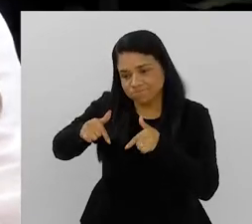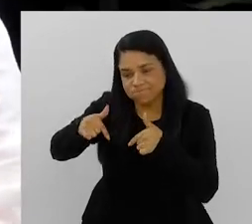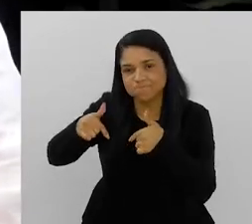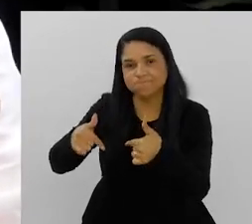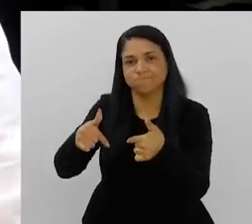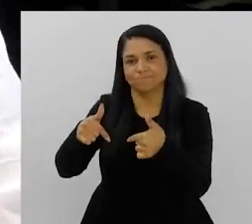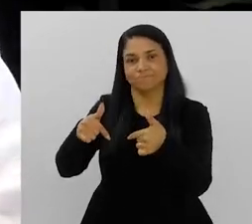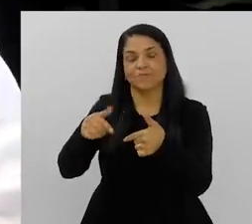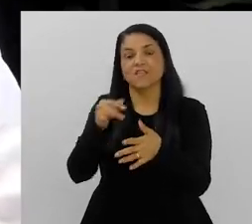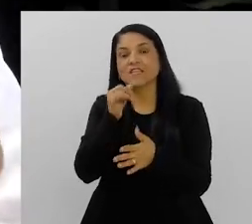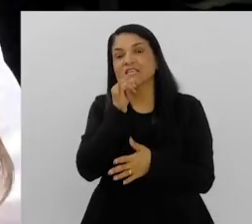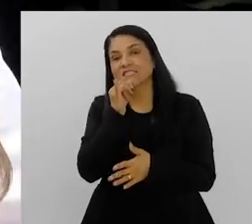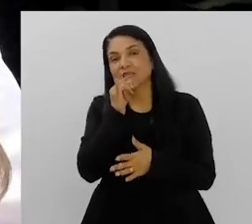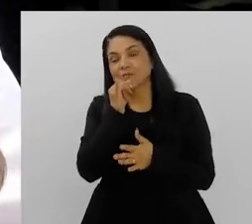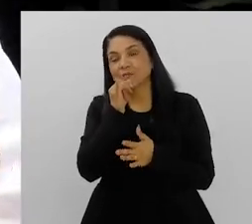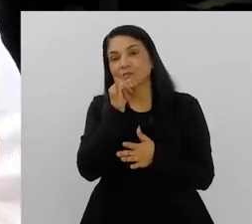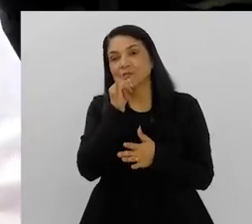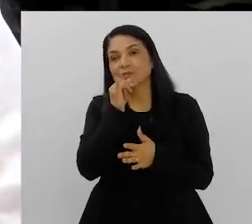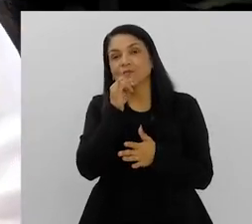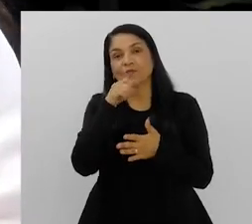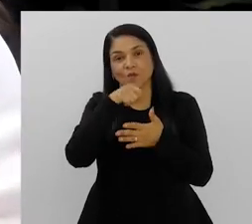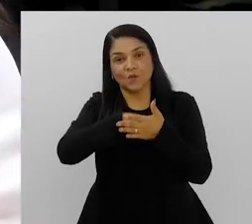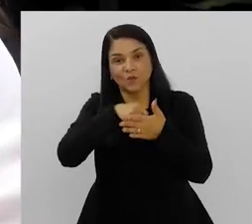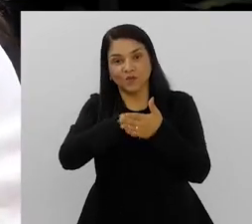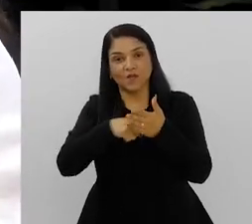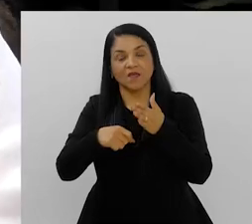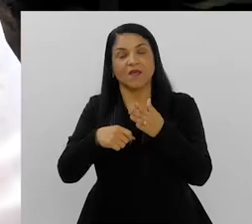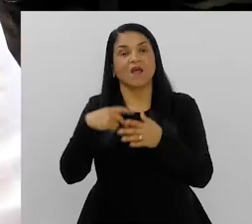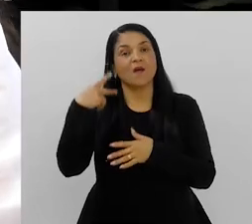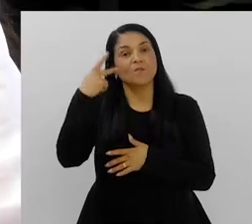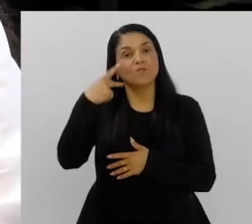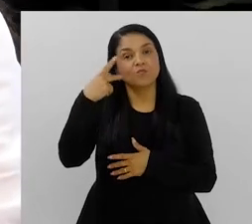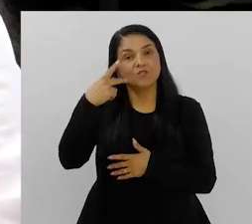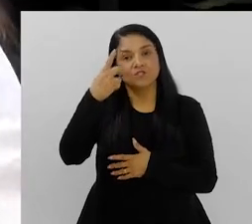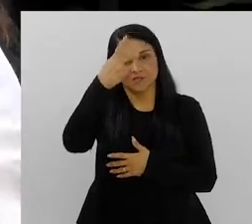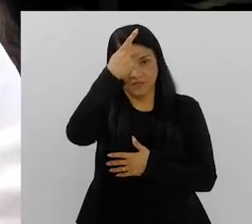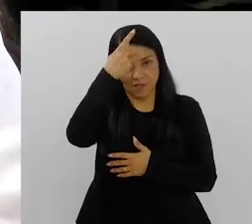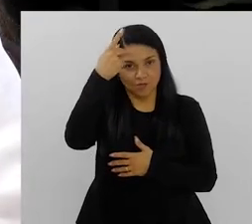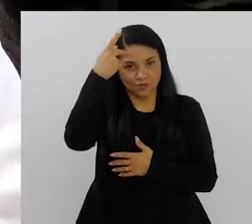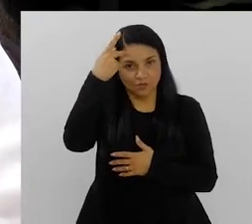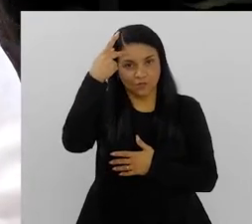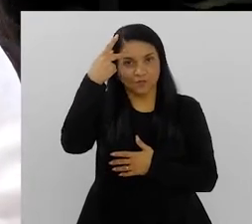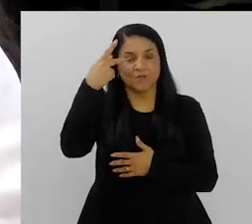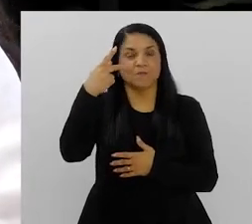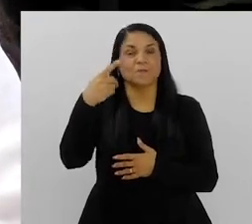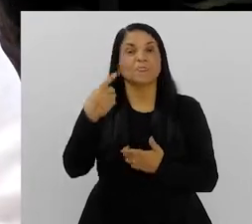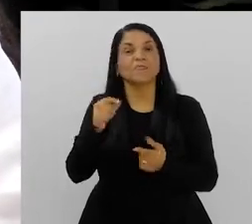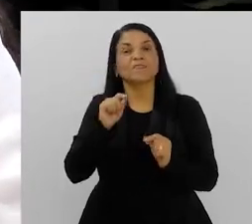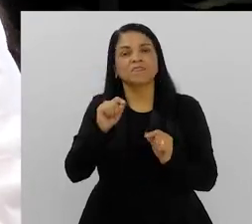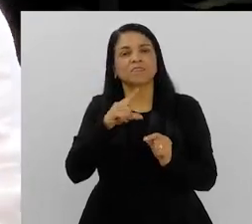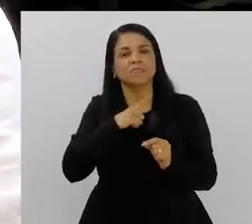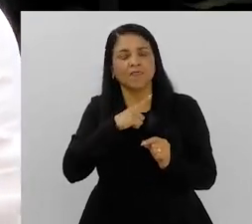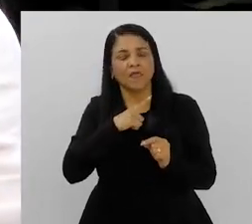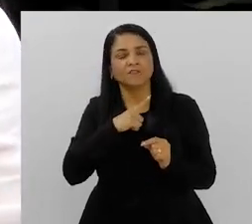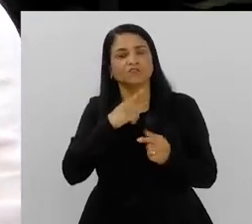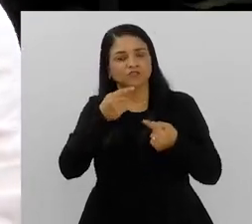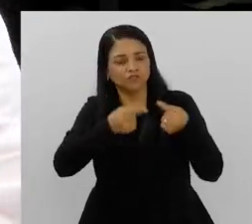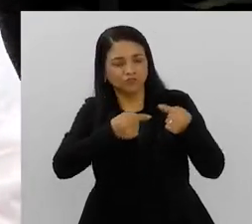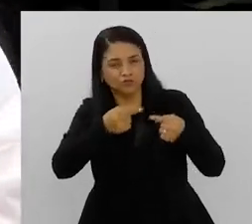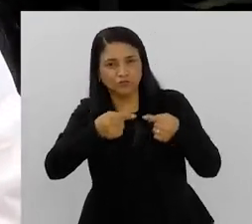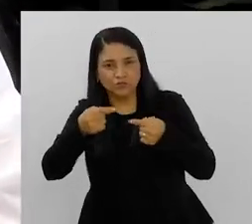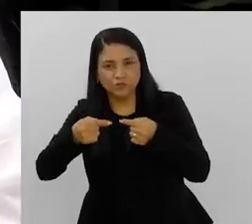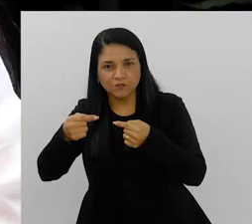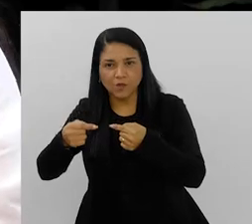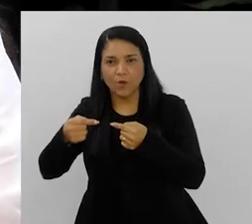luta na sua execução. O exemplo delas, dessas lutas, é a própria política de saúde mental, onde nós temos